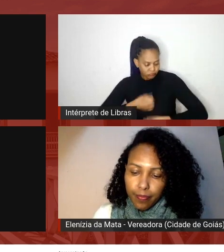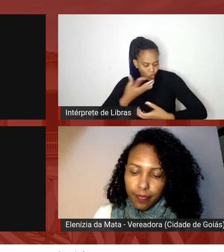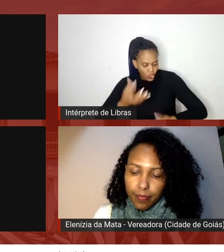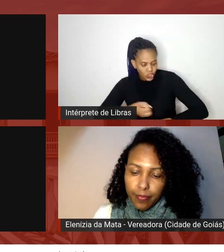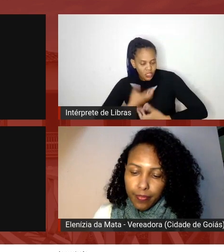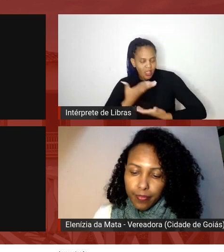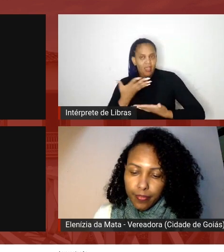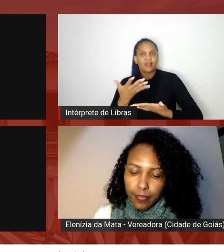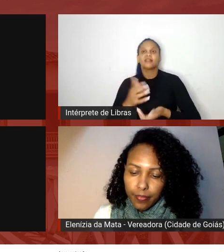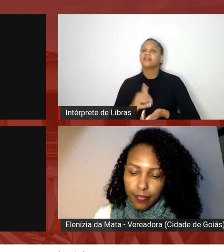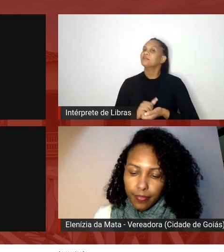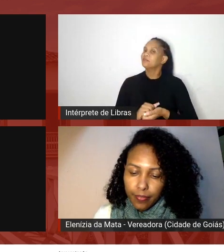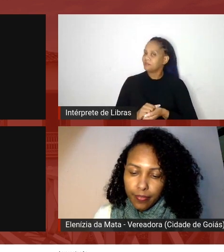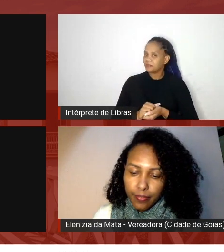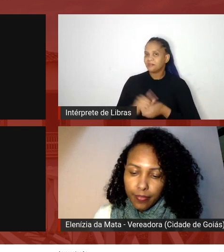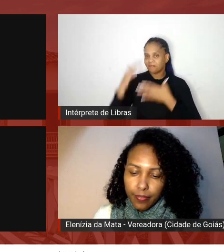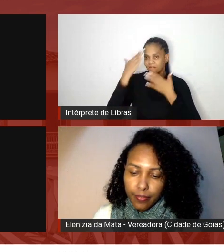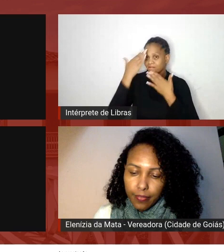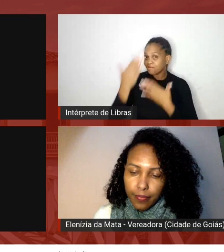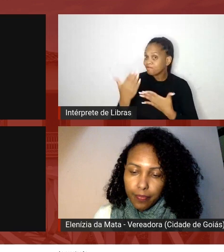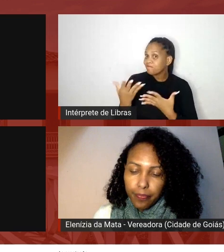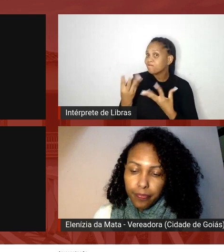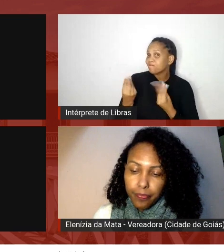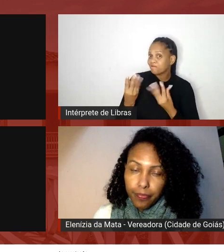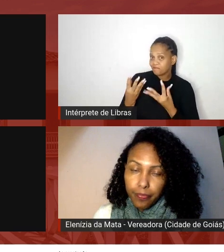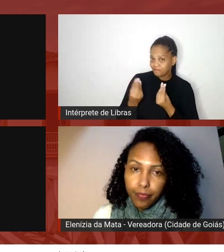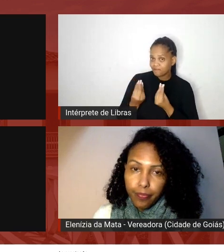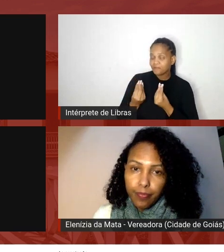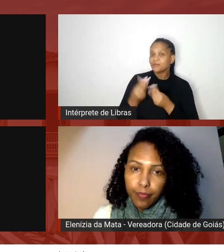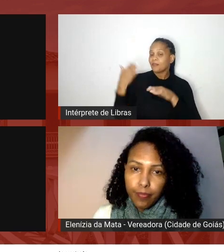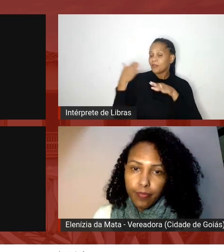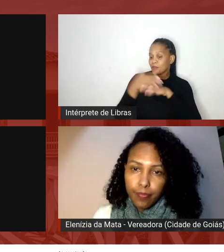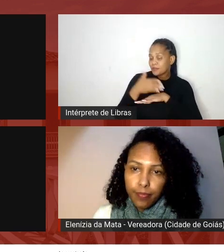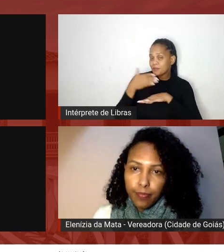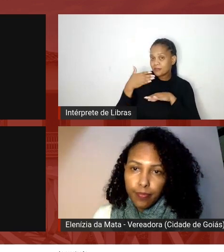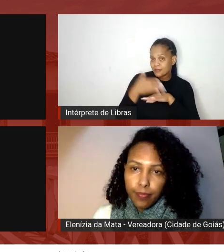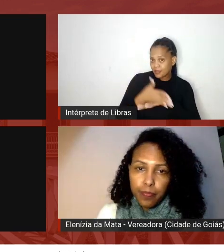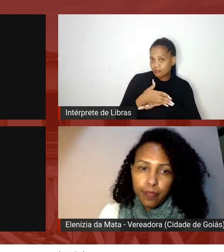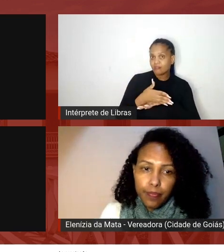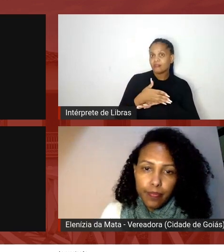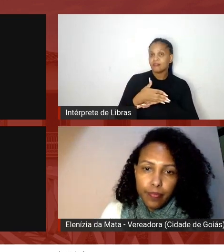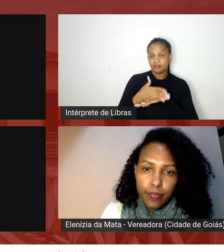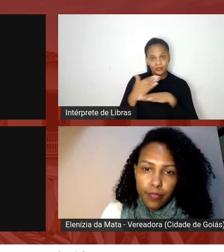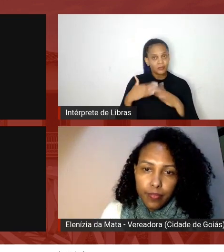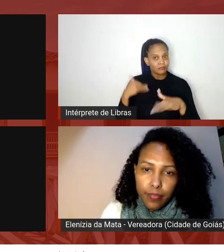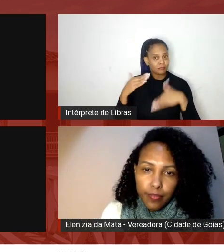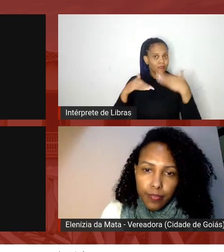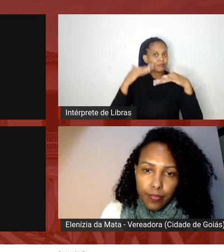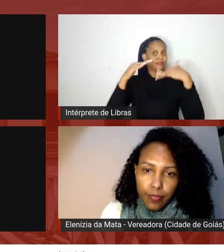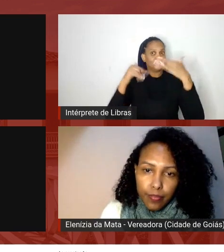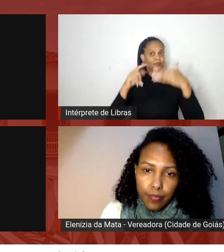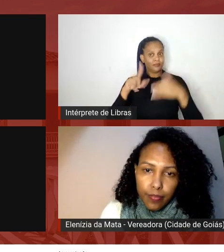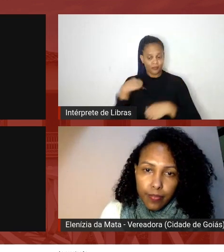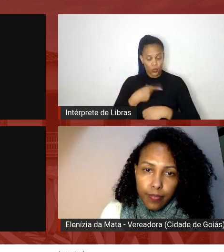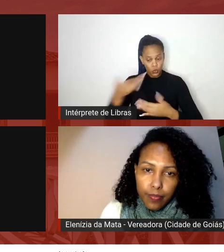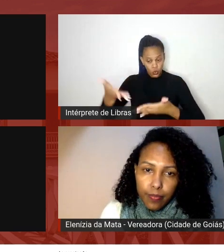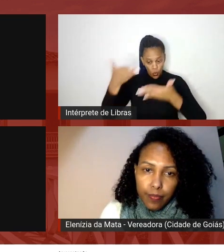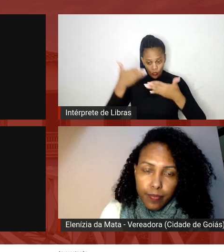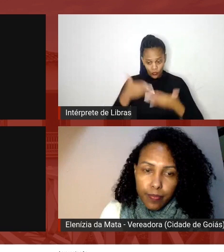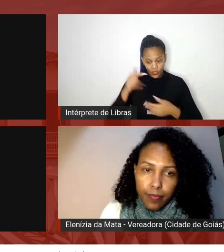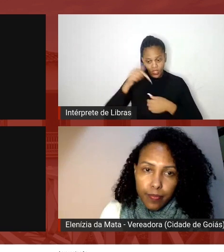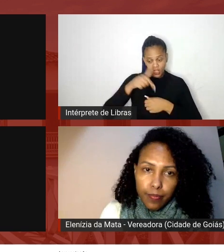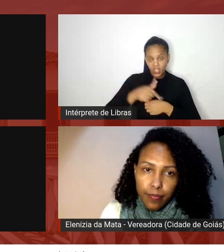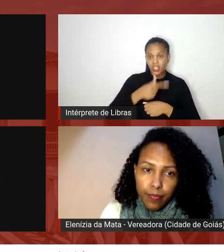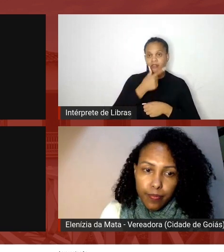agradece bastante a participação e a composição nesse processo então a gente convida aqui o Frei Paulo o Rafael